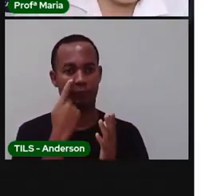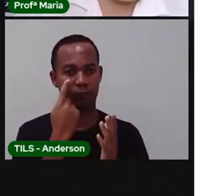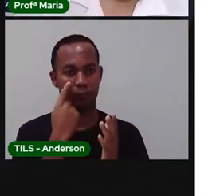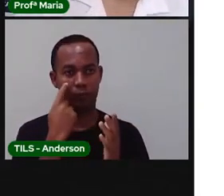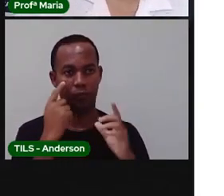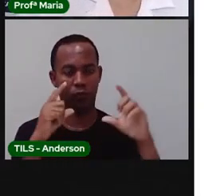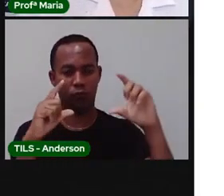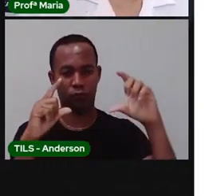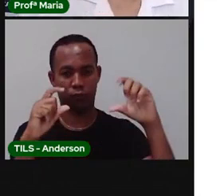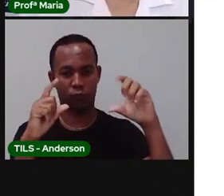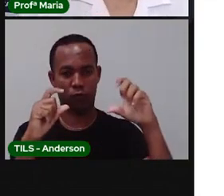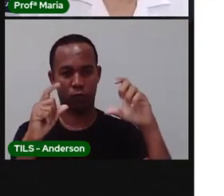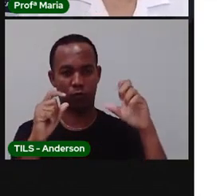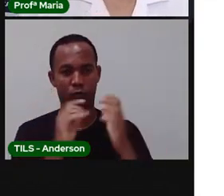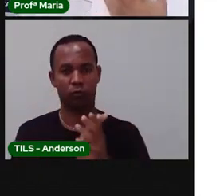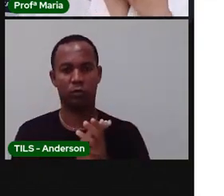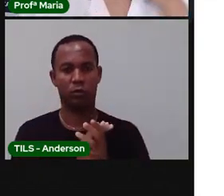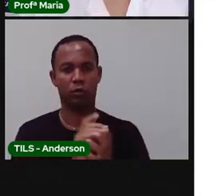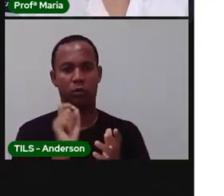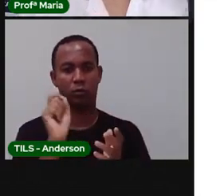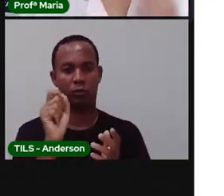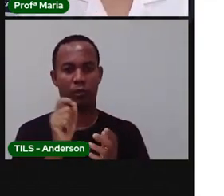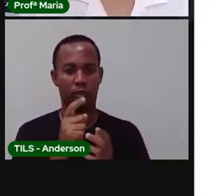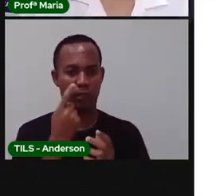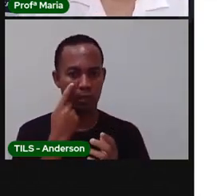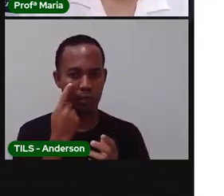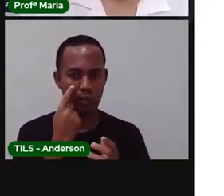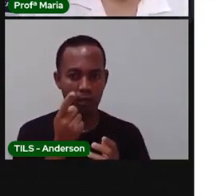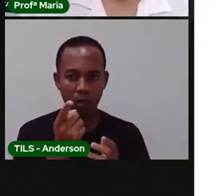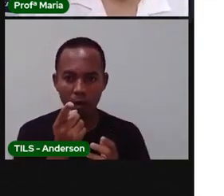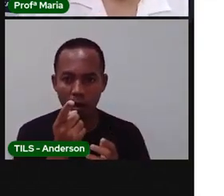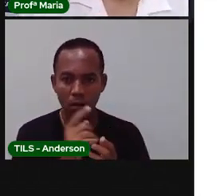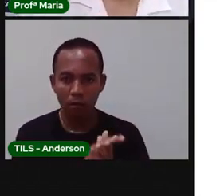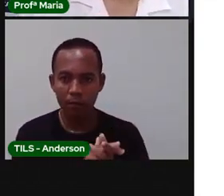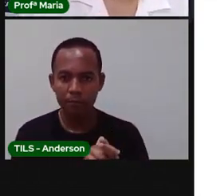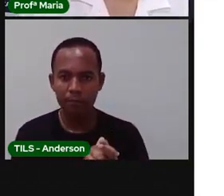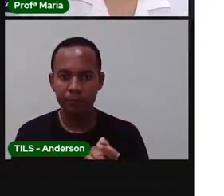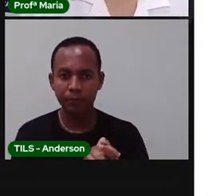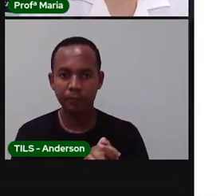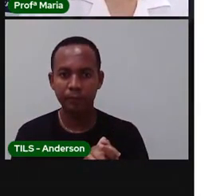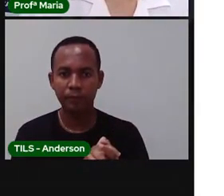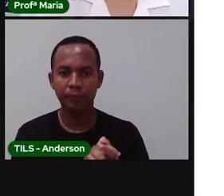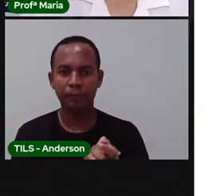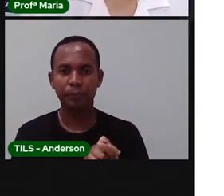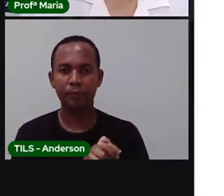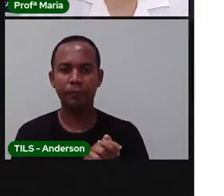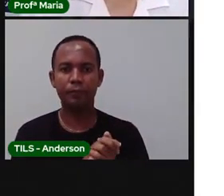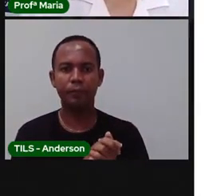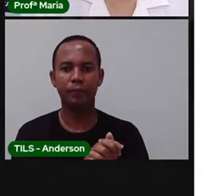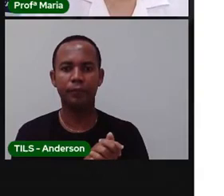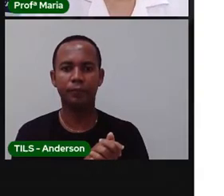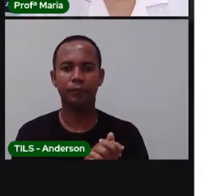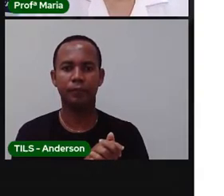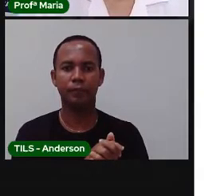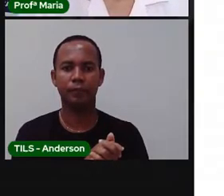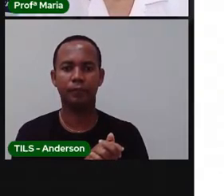dava aula, terceiro ano A e B. Beijo para os alunos do terceiro ano A e B. Vamos lá.